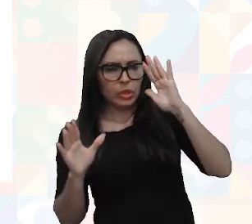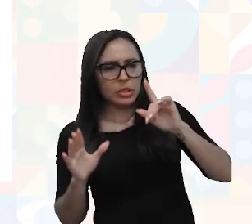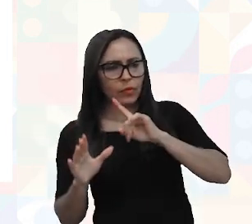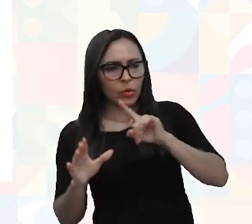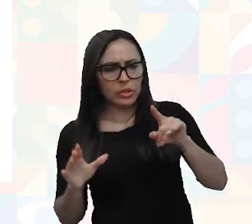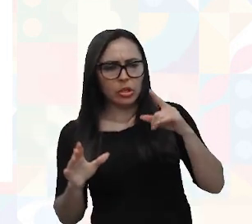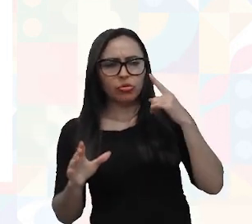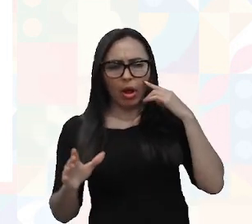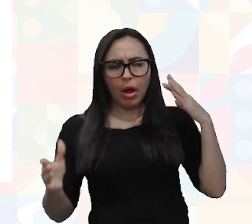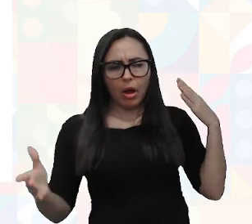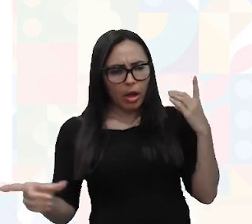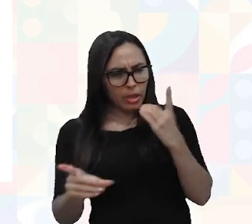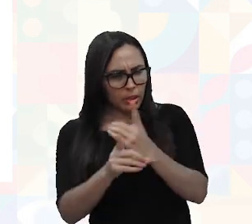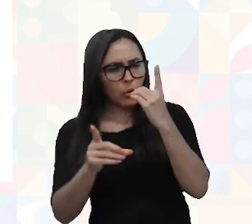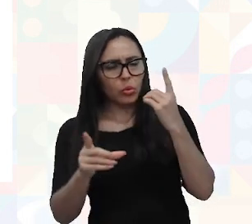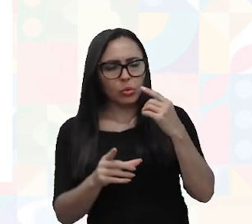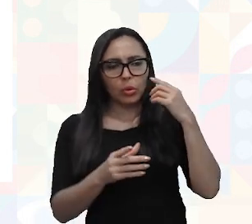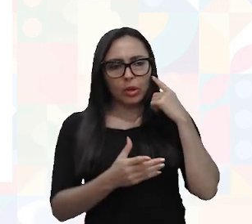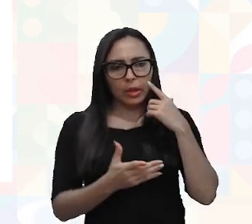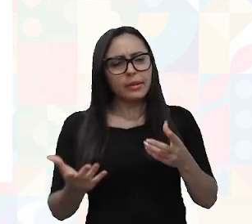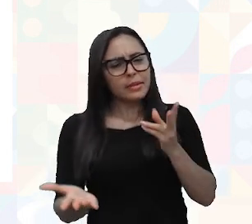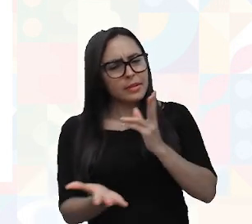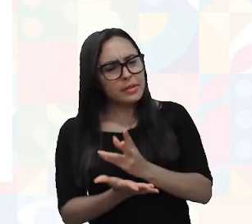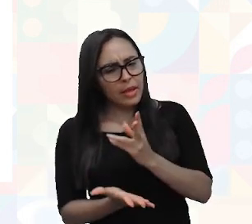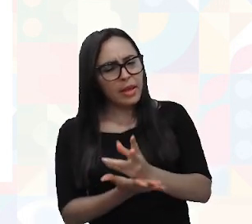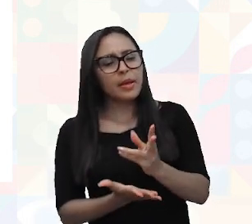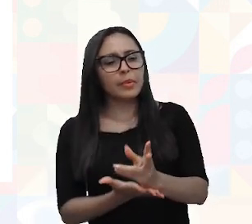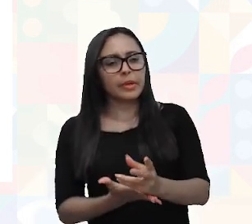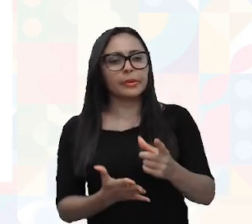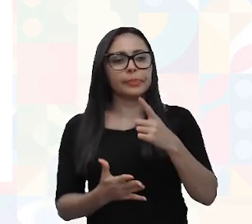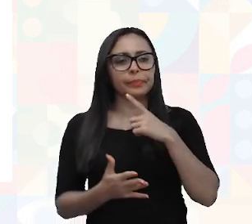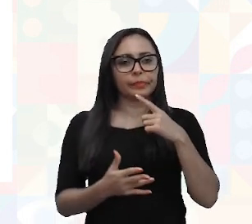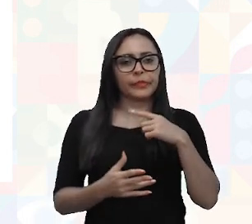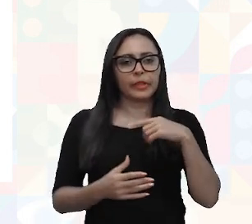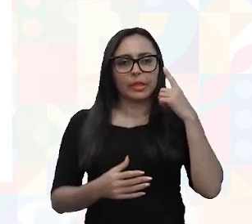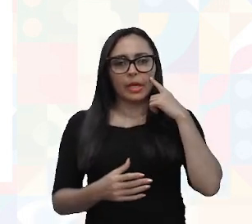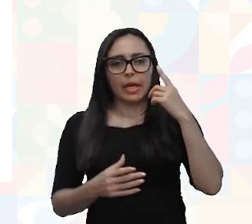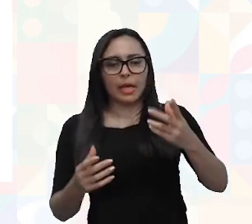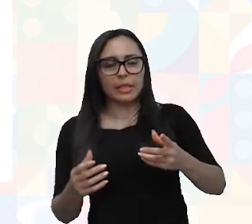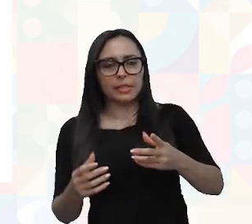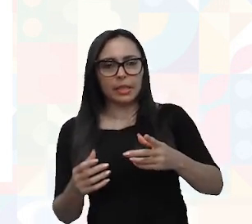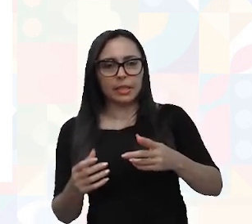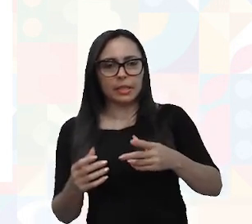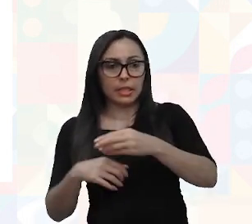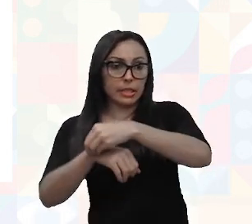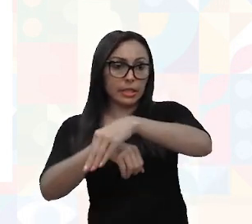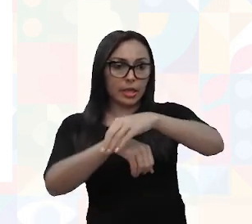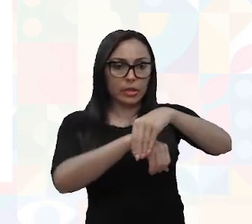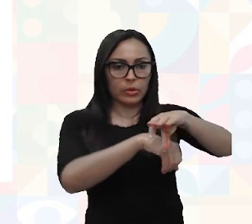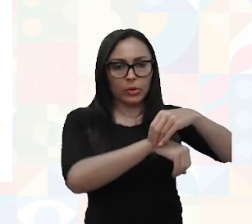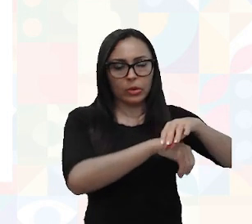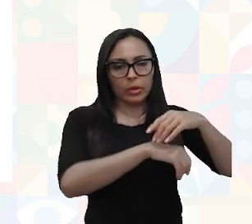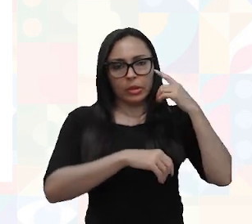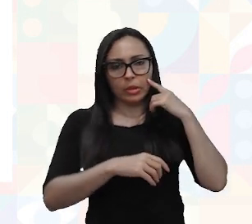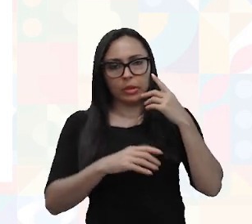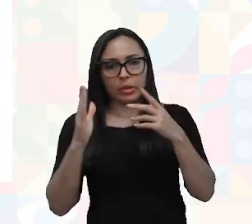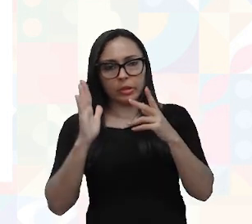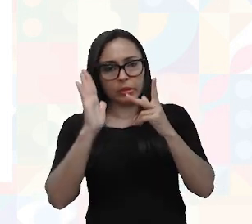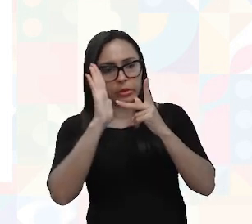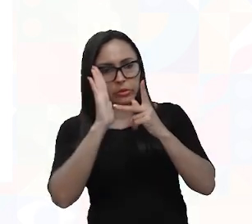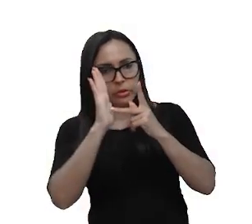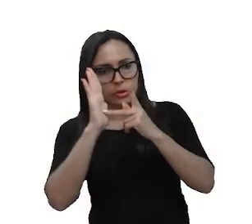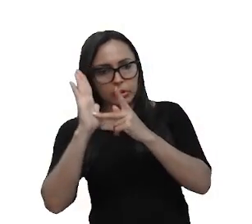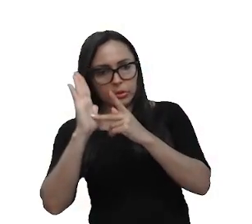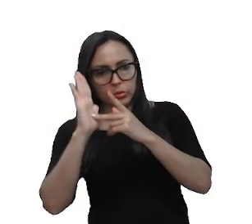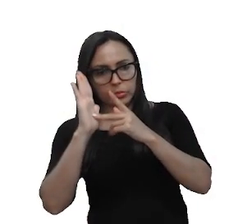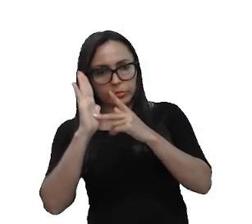já se deparou com ele, tem sempre essa, essa, essa, essa indicação, essas indicações, no canto, é, direito e